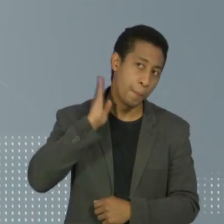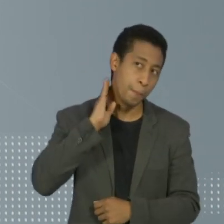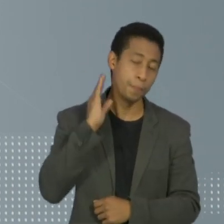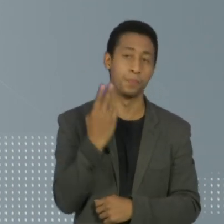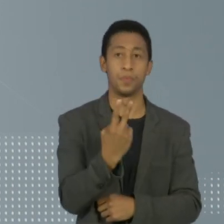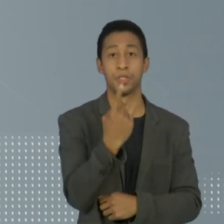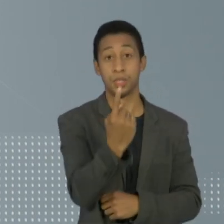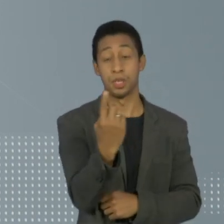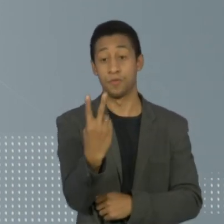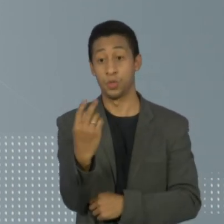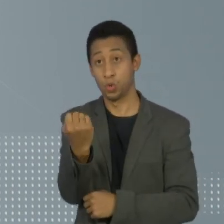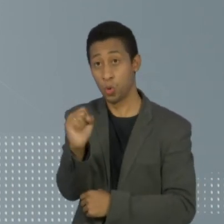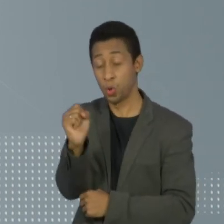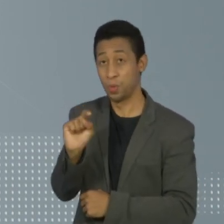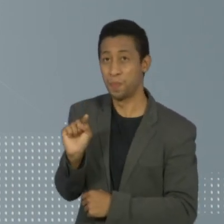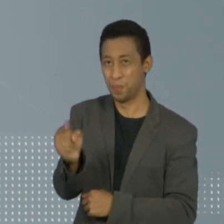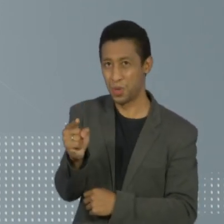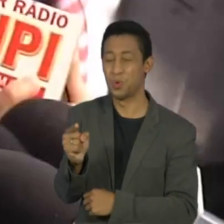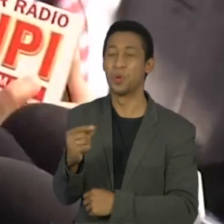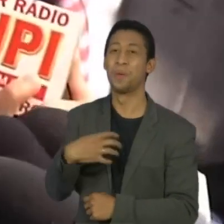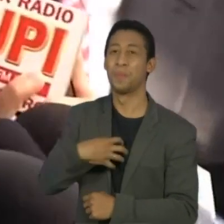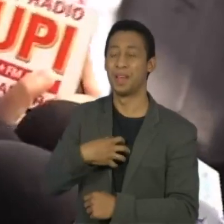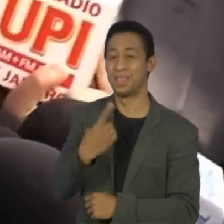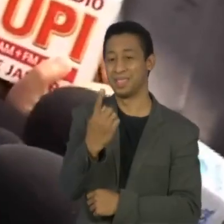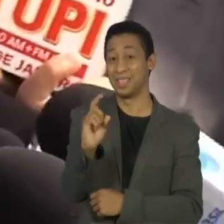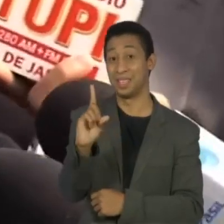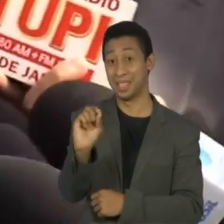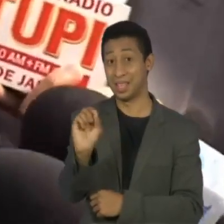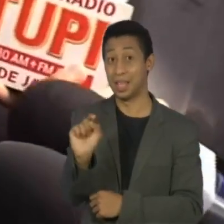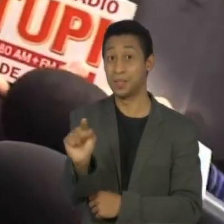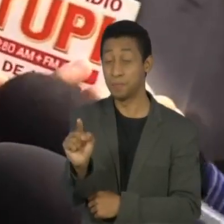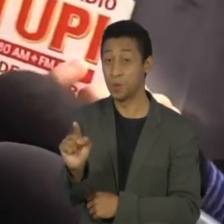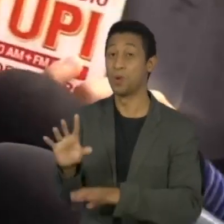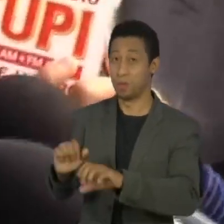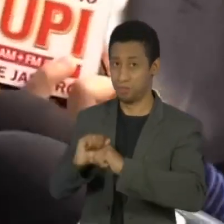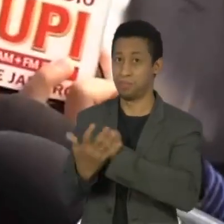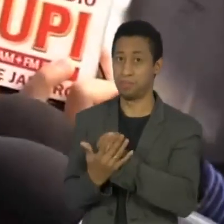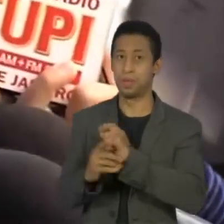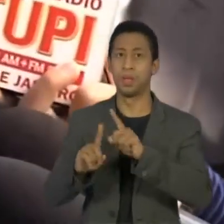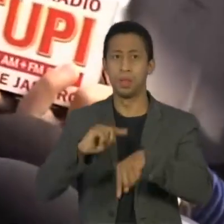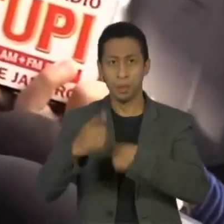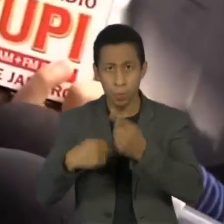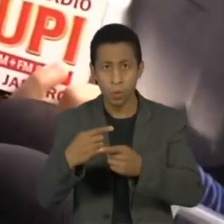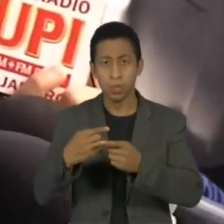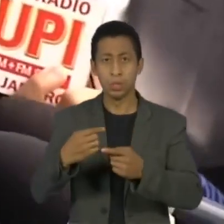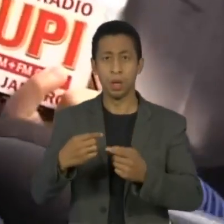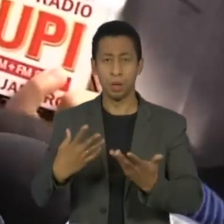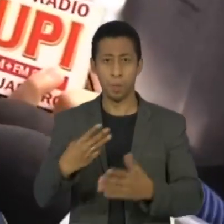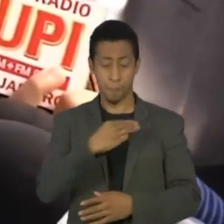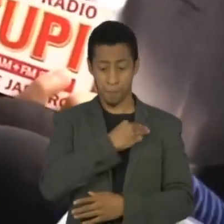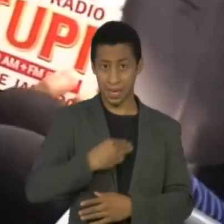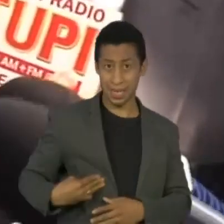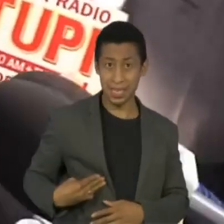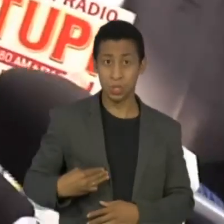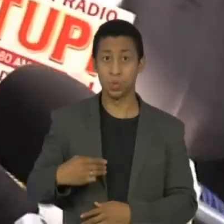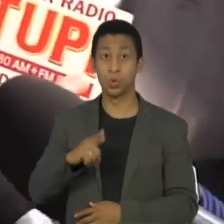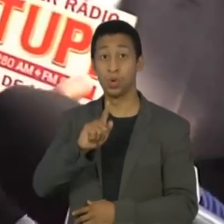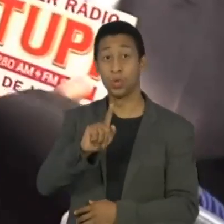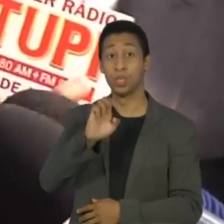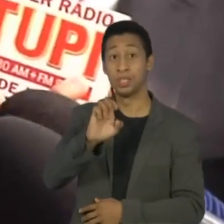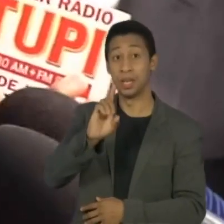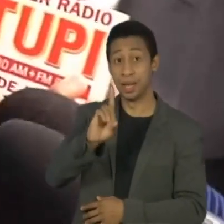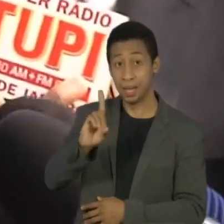mil, e a Bahia, que chegou a 110 mil. Depois de testar positivo para o coronavírus, o ex-ministro Geddel Vieira Lima teve a prisão